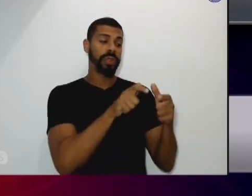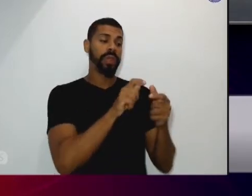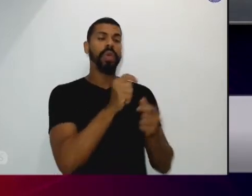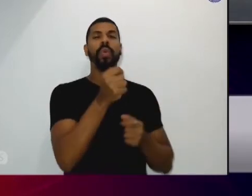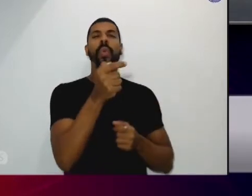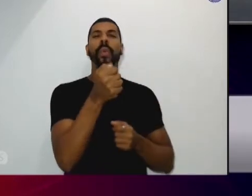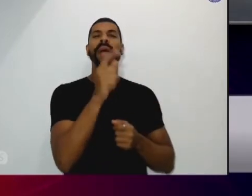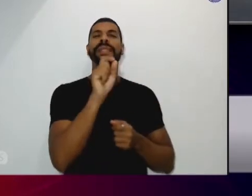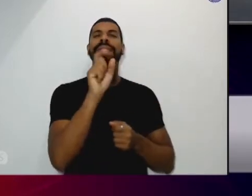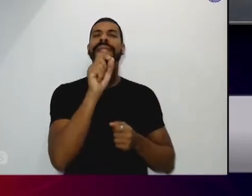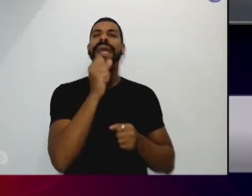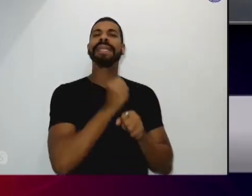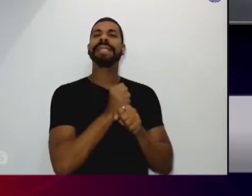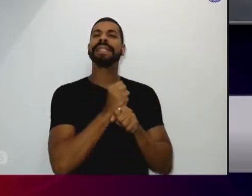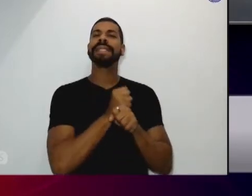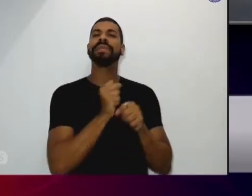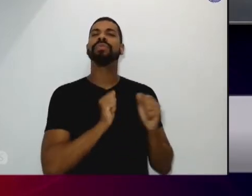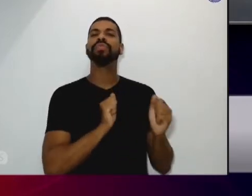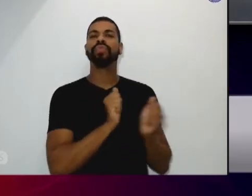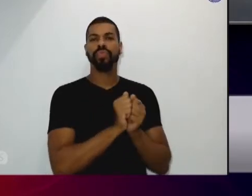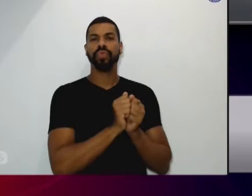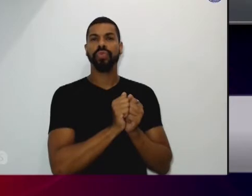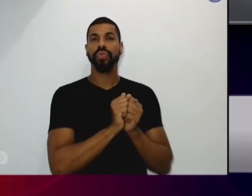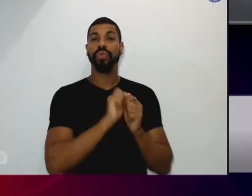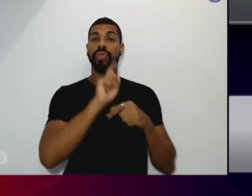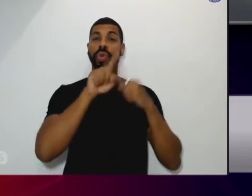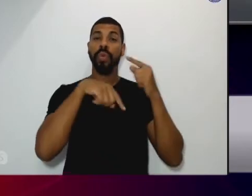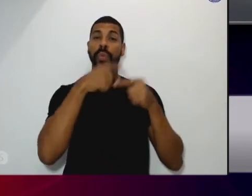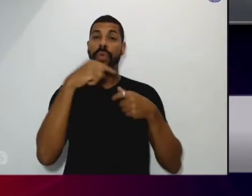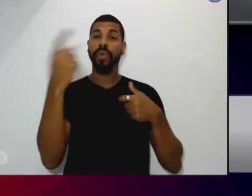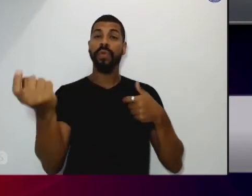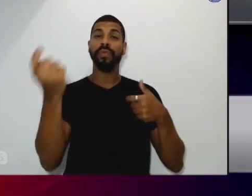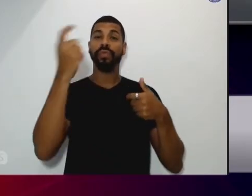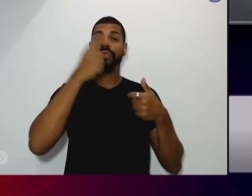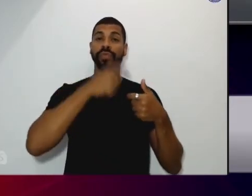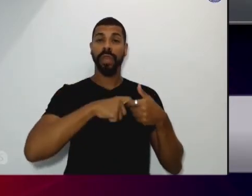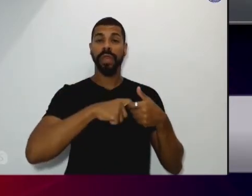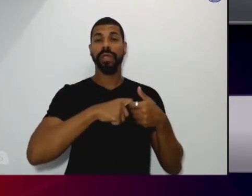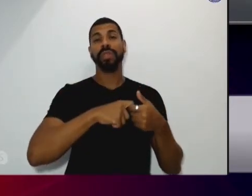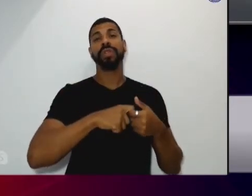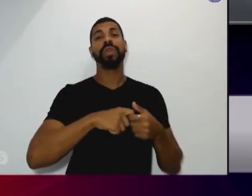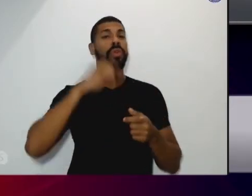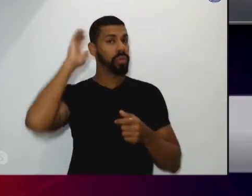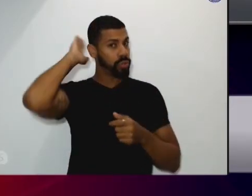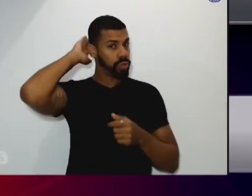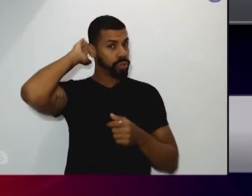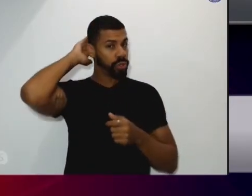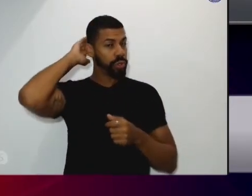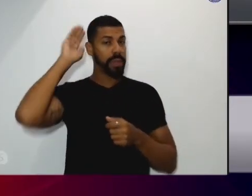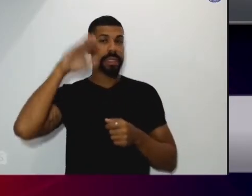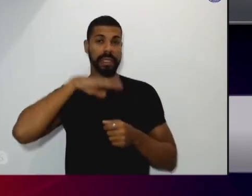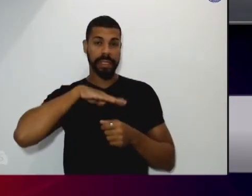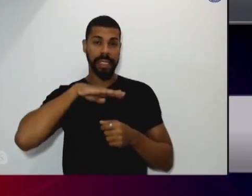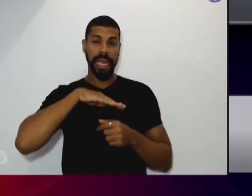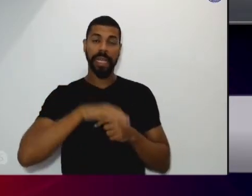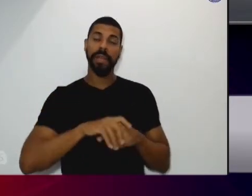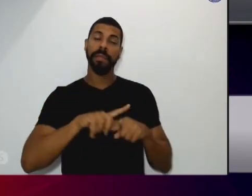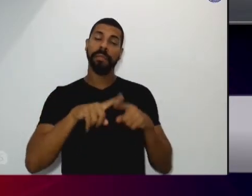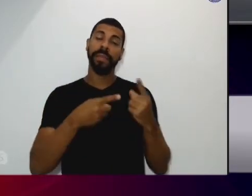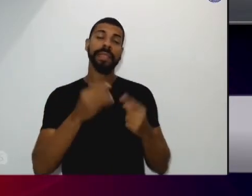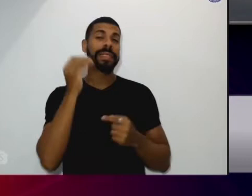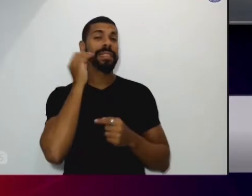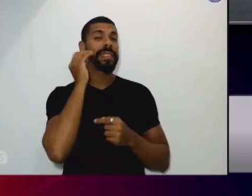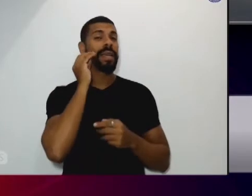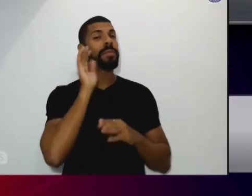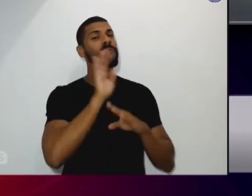e quando eu voltei de Curitiba eu encontrei ele já na dependência química tentamos ajudar mas foi difícil então